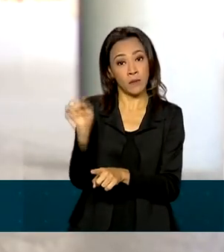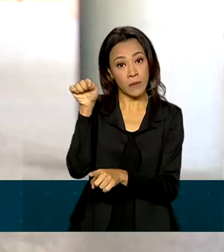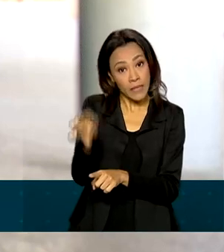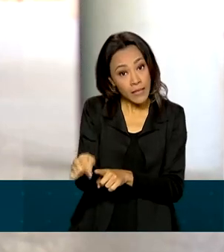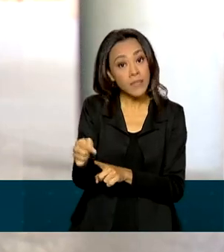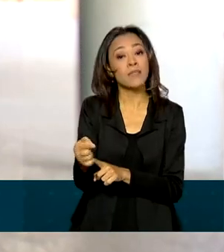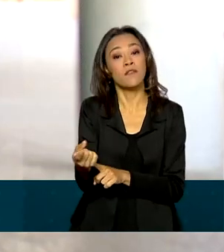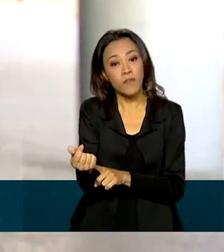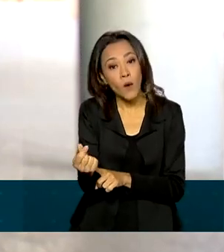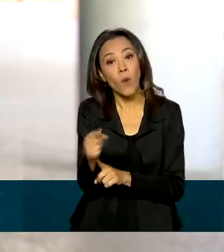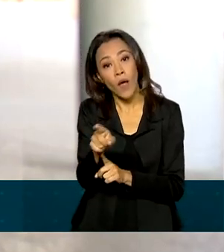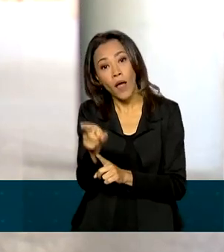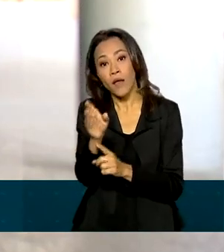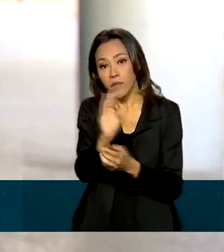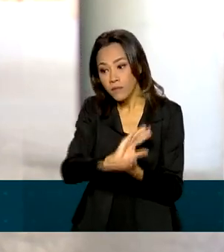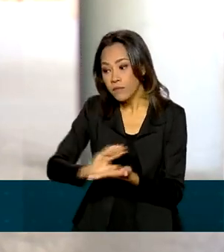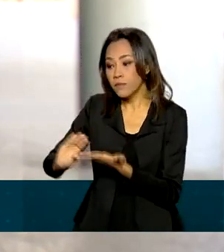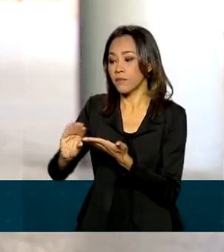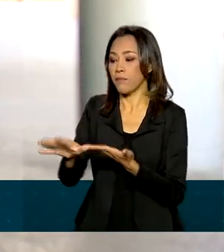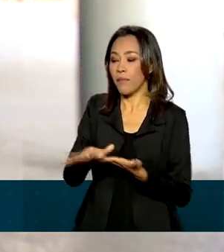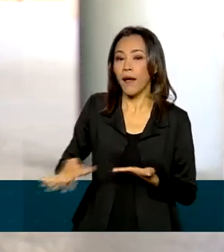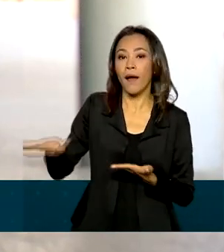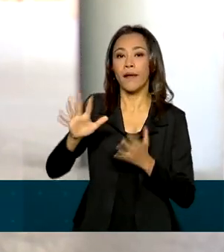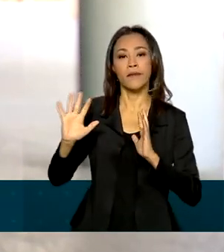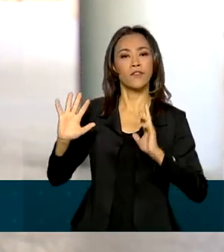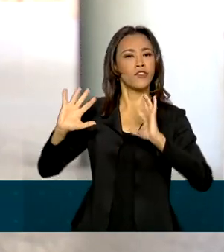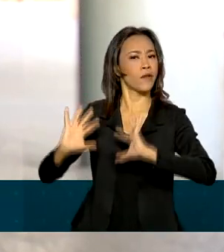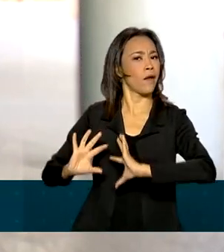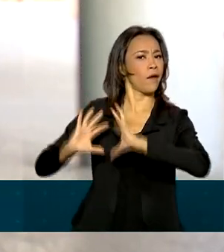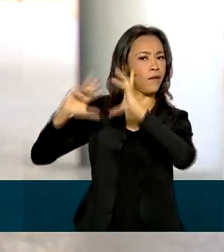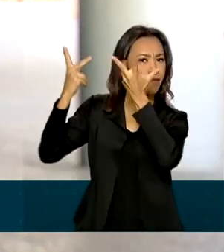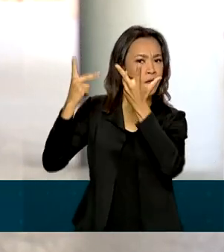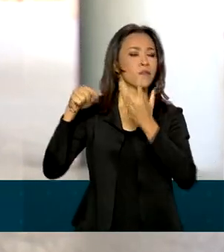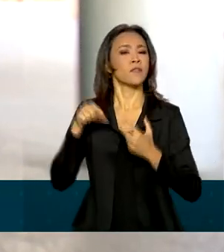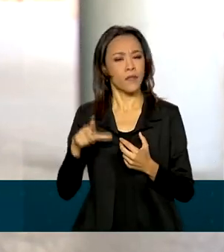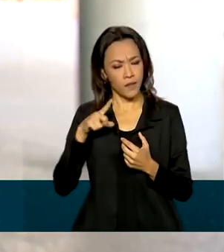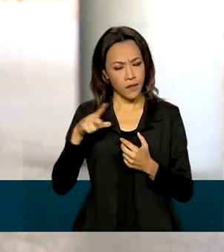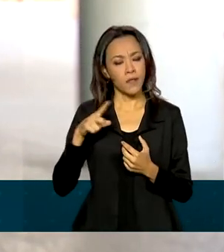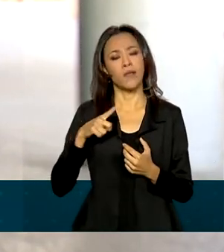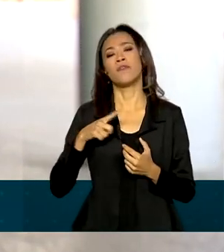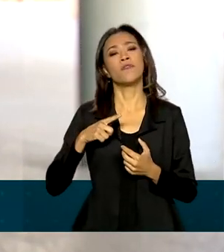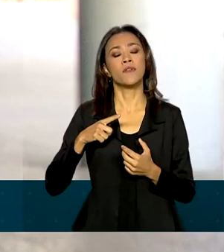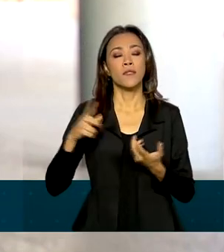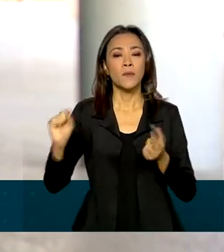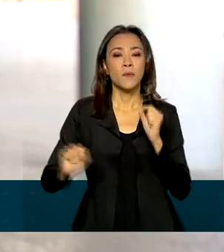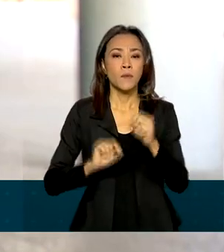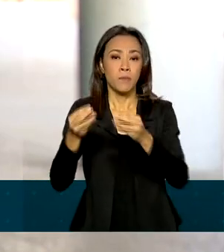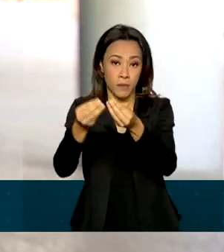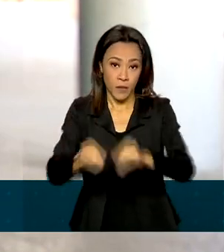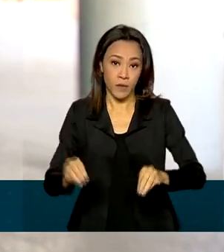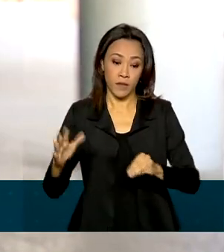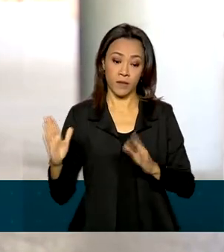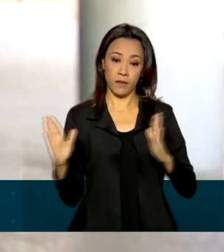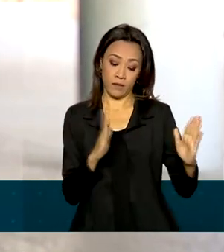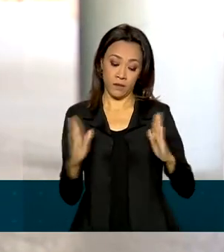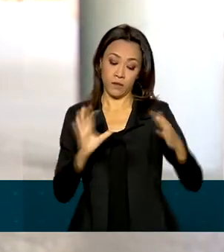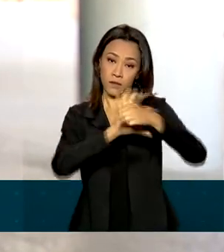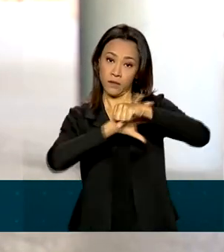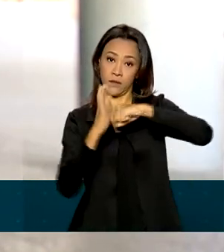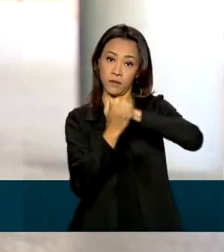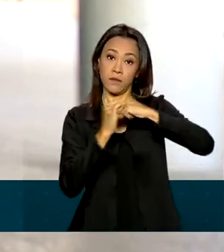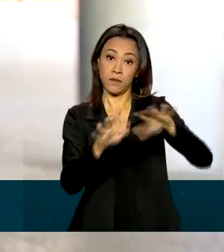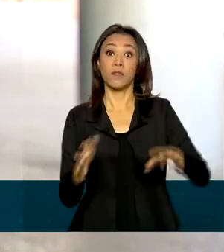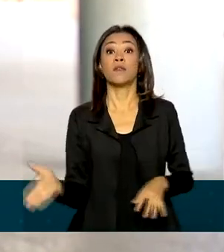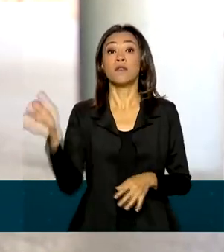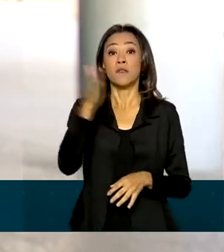empresários que trabalham no ramo de eventos que foi tão afetado durante a pandemia da Covid-19. E olha, ele também destacou outras ações do